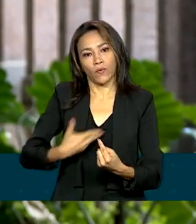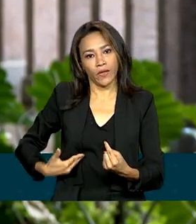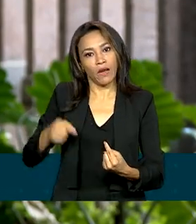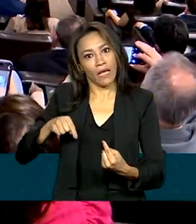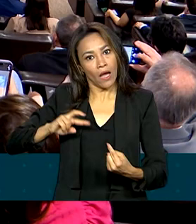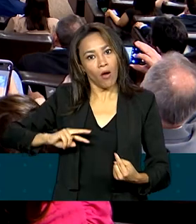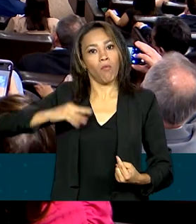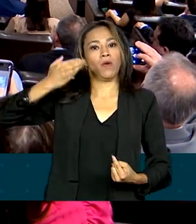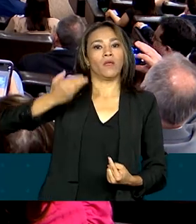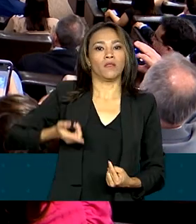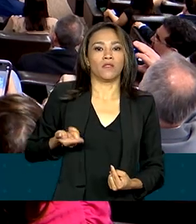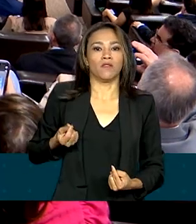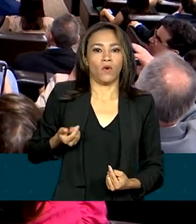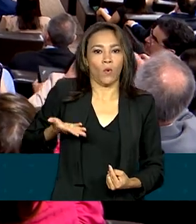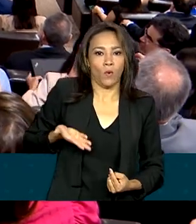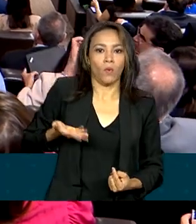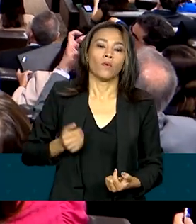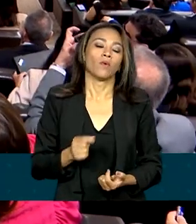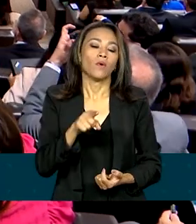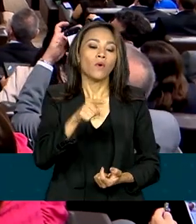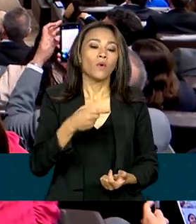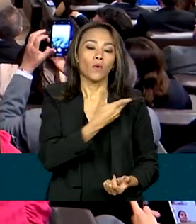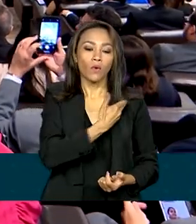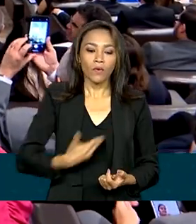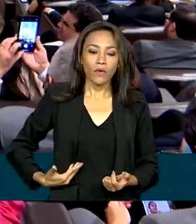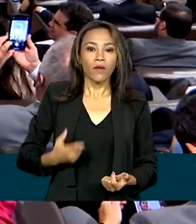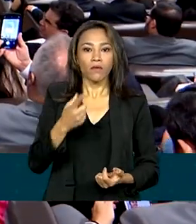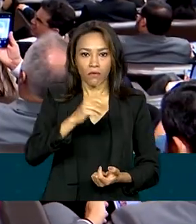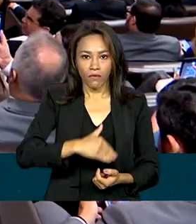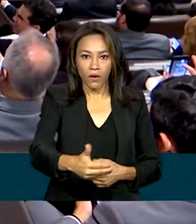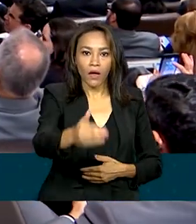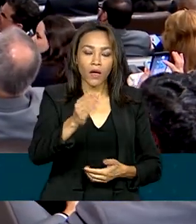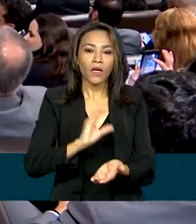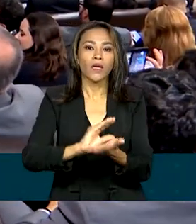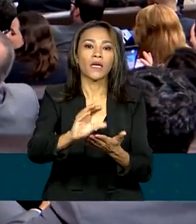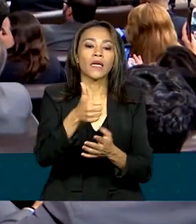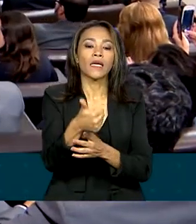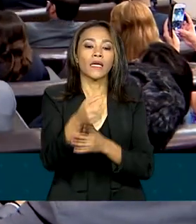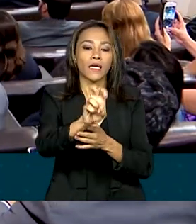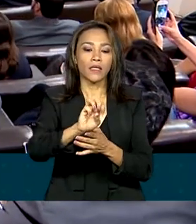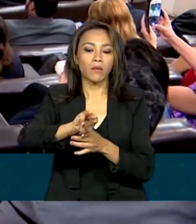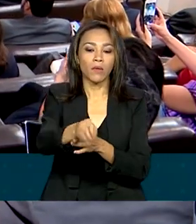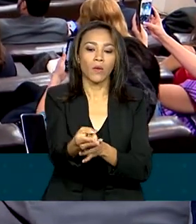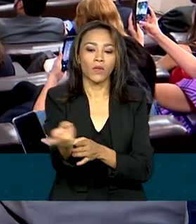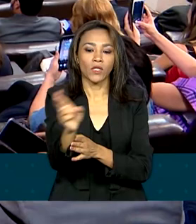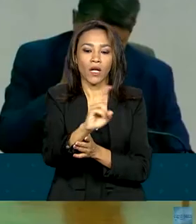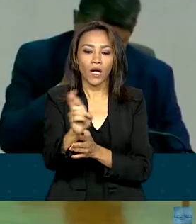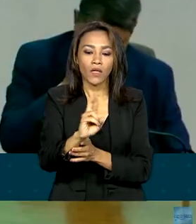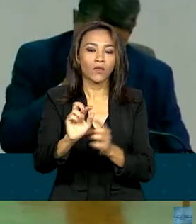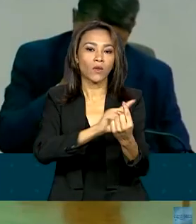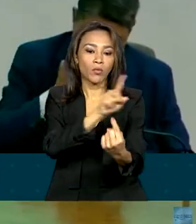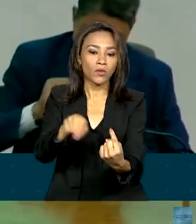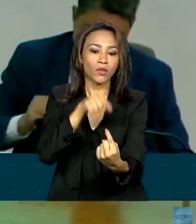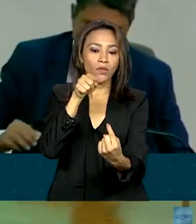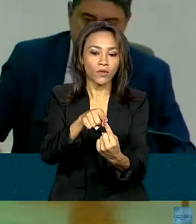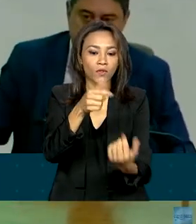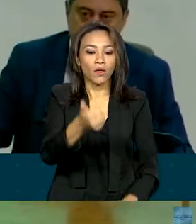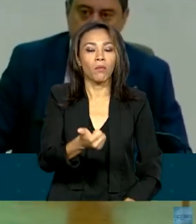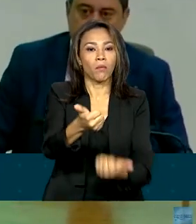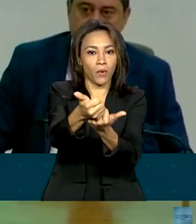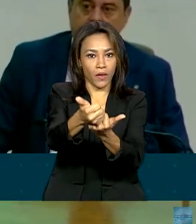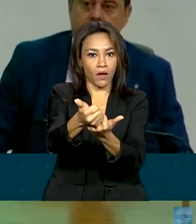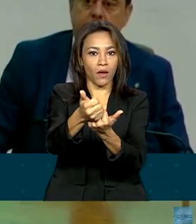este valor. O governo vai liberar 15 milhões de reais para fortalecer e restaurar o sistema de